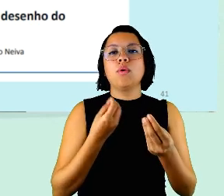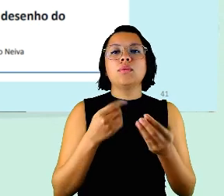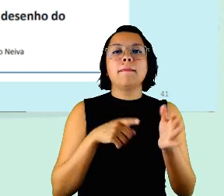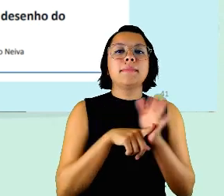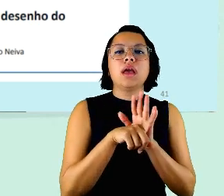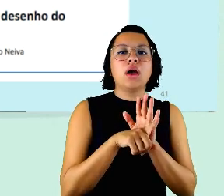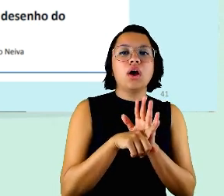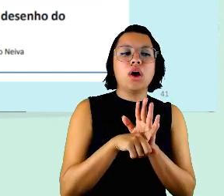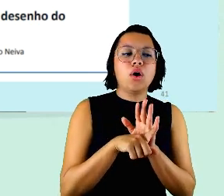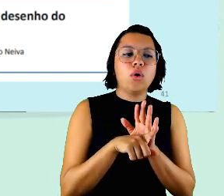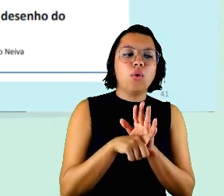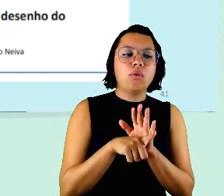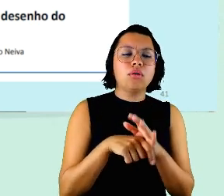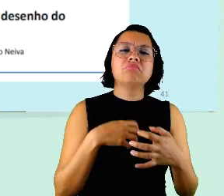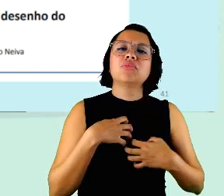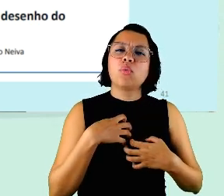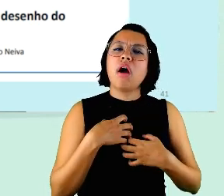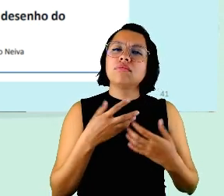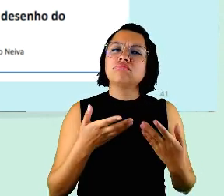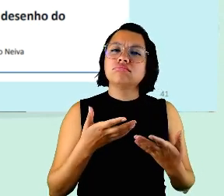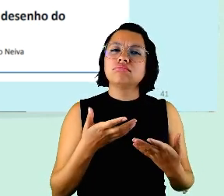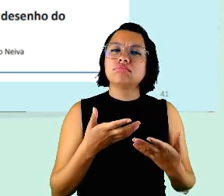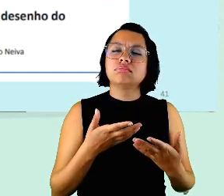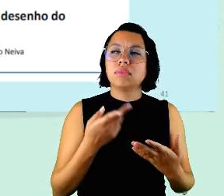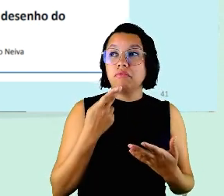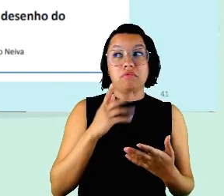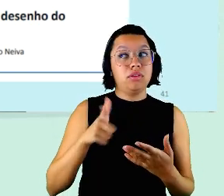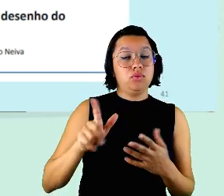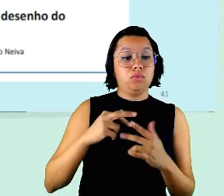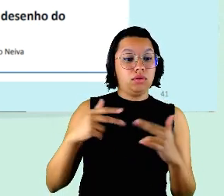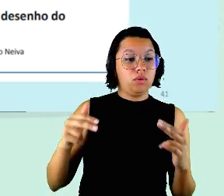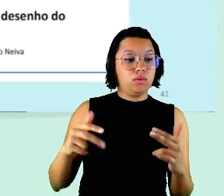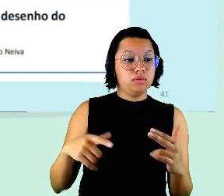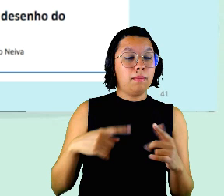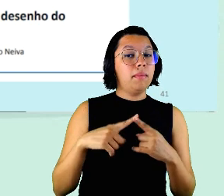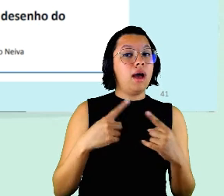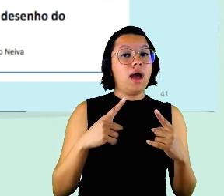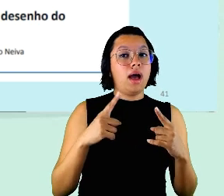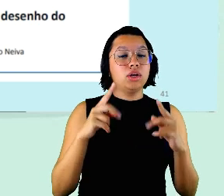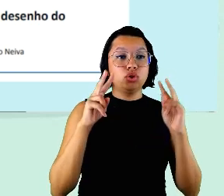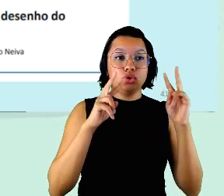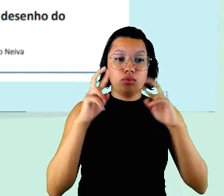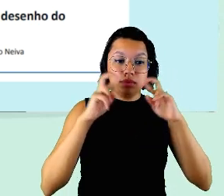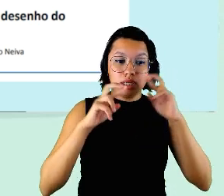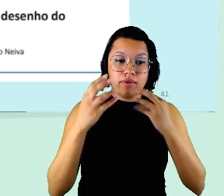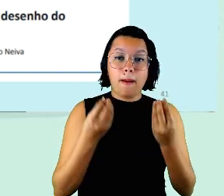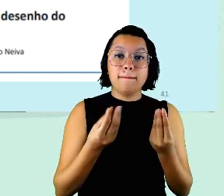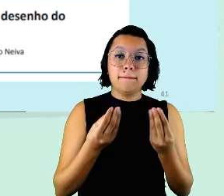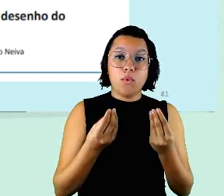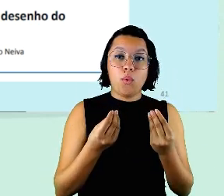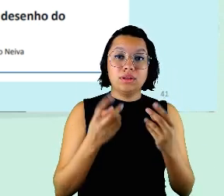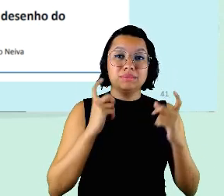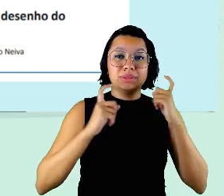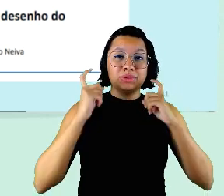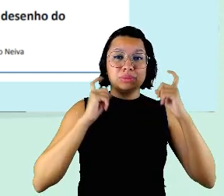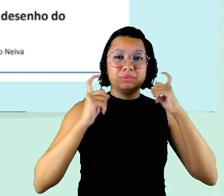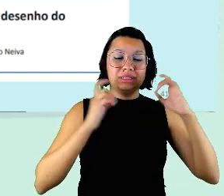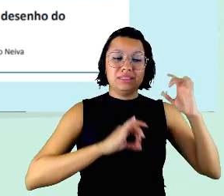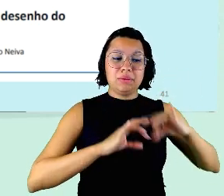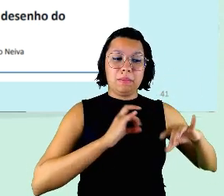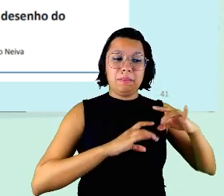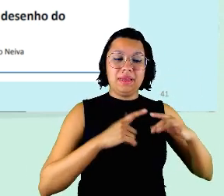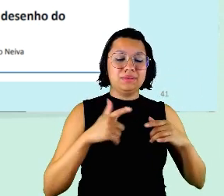falam de outra coisa mas a gente observava muita preocupação com a pandemia com o medo da morte incerteza sobre o futuro